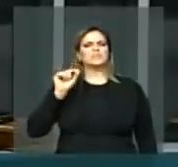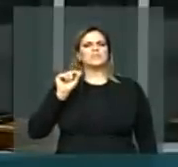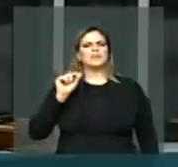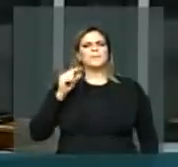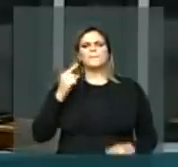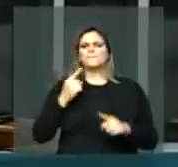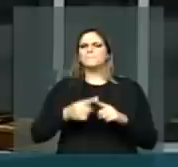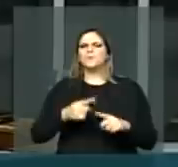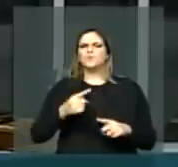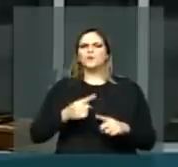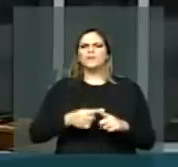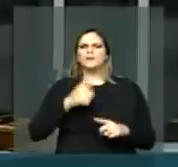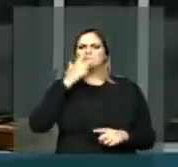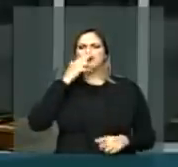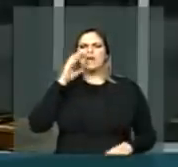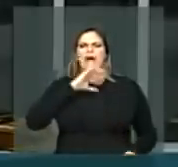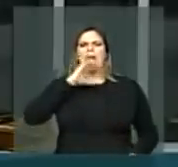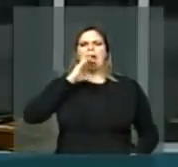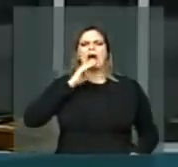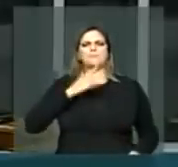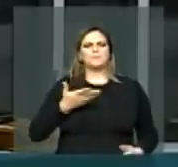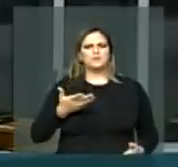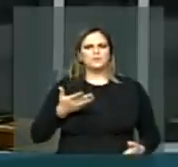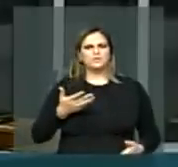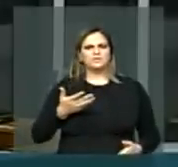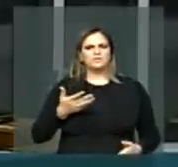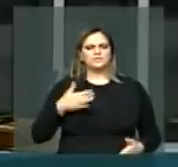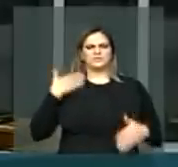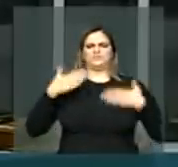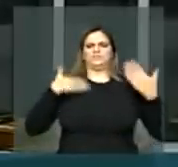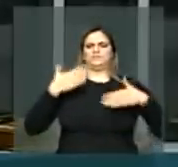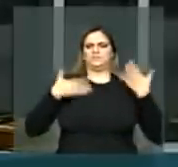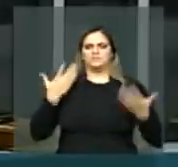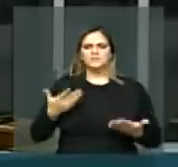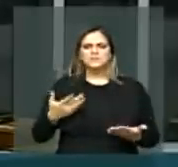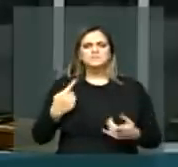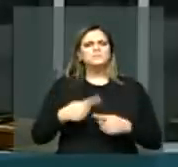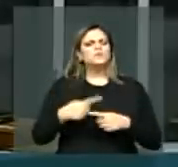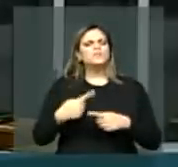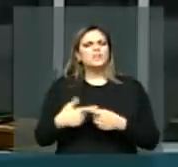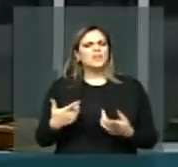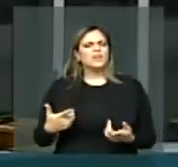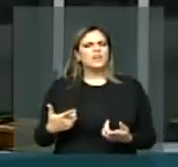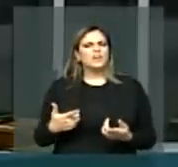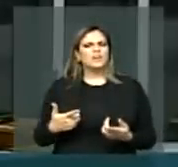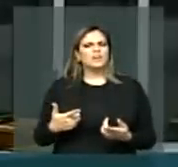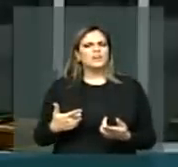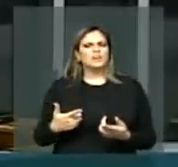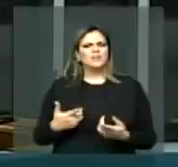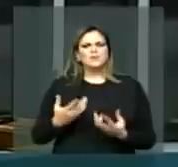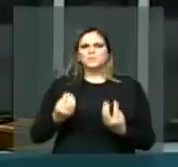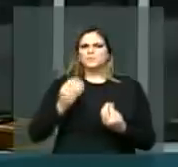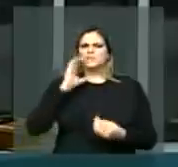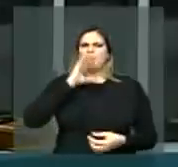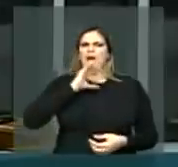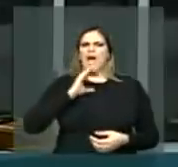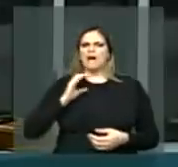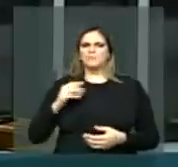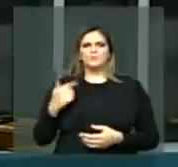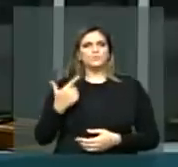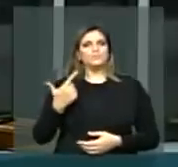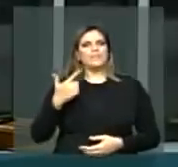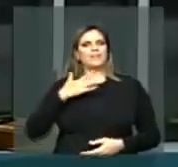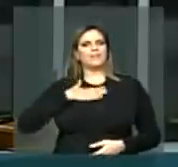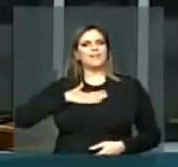por que esta pressa? Por que esta celeridade? Por que tanta pressa neste processo?